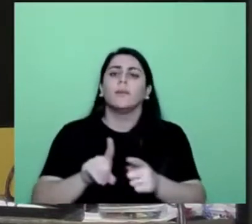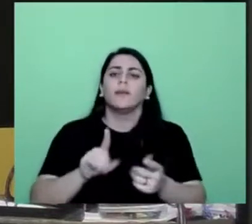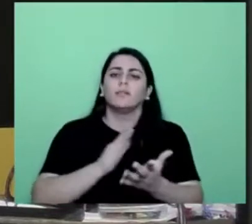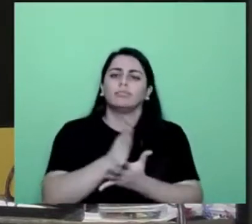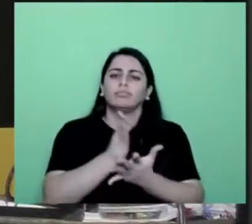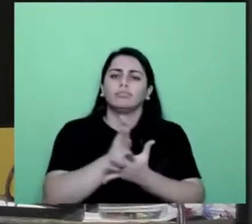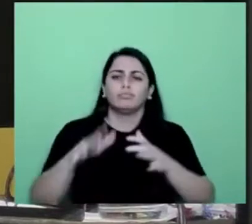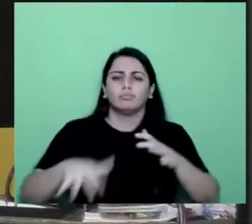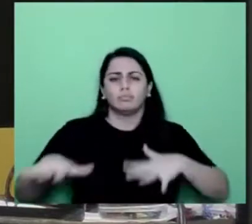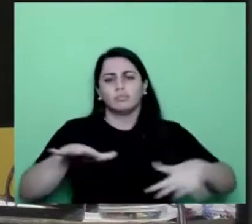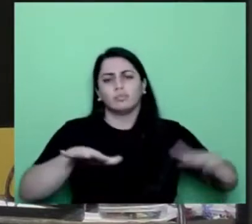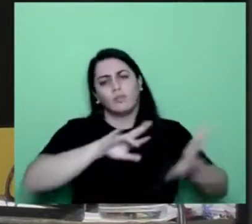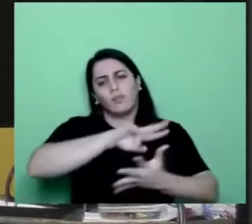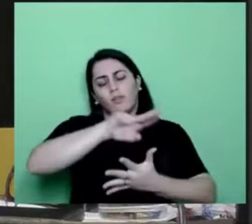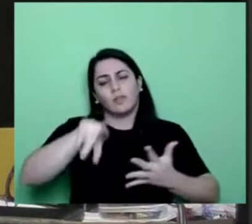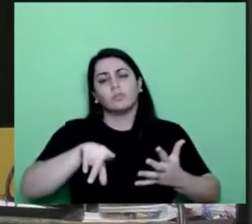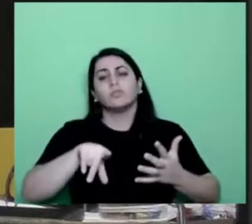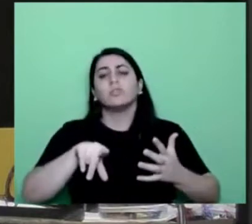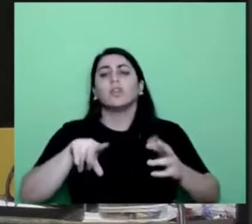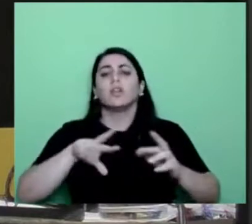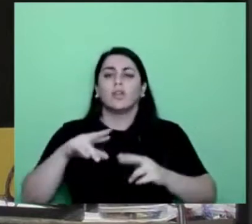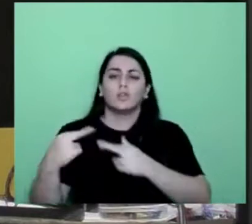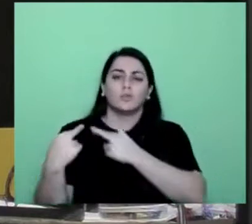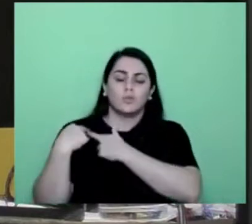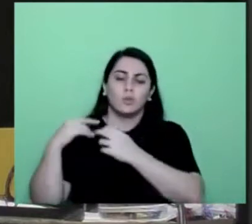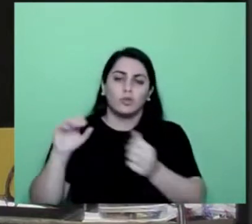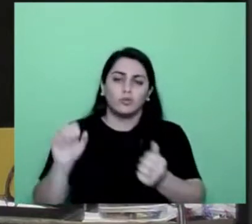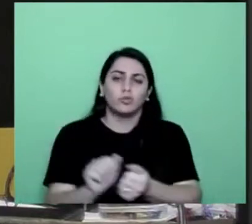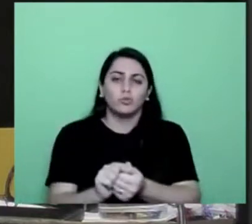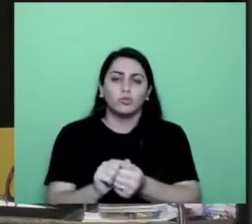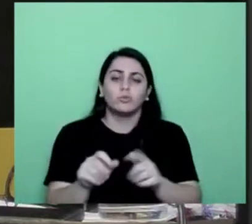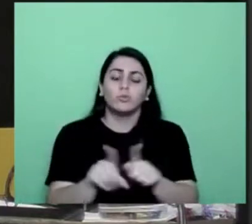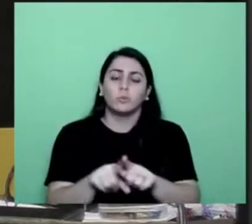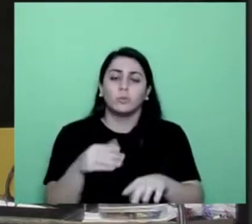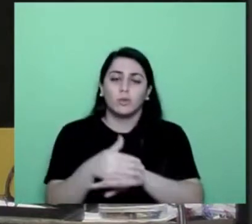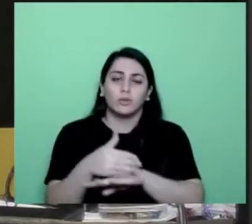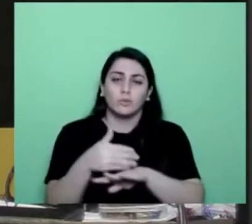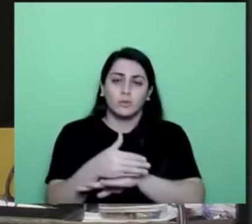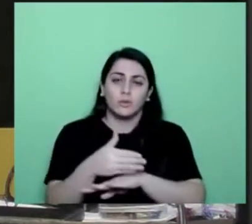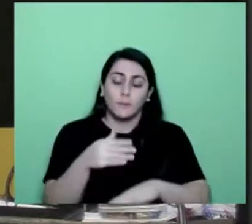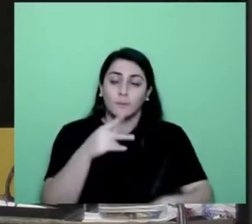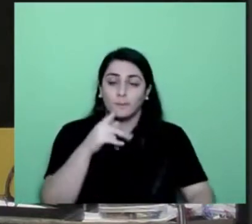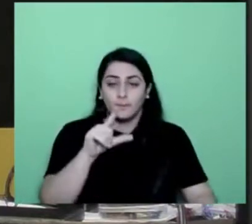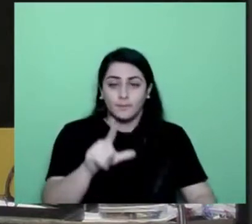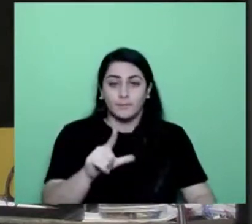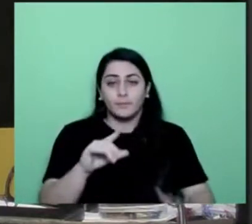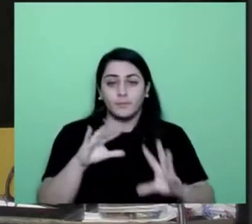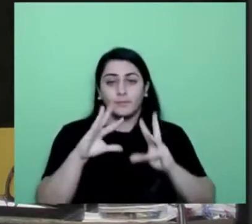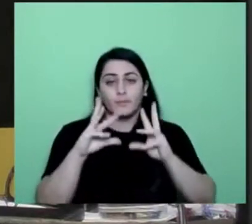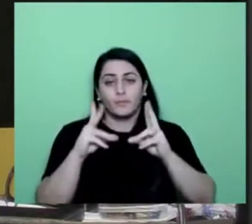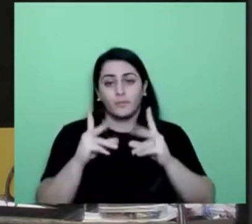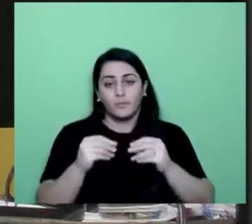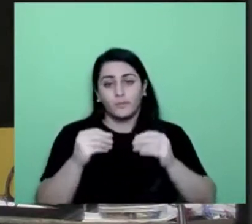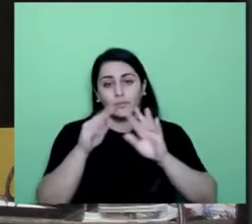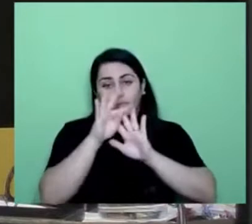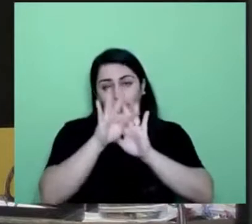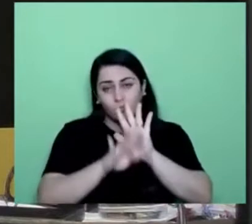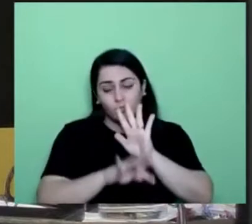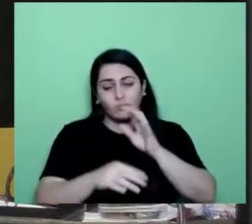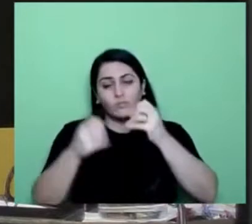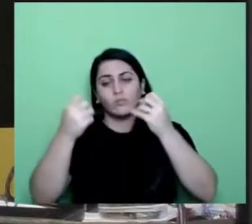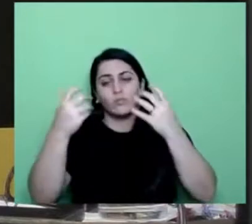corresponsabilidade e da participação. O PL, em todo o seu corpo, vem especificando